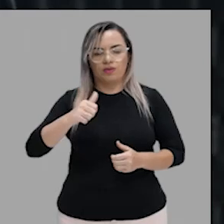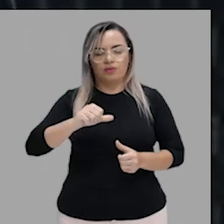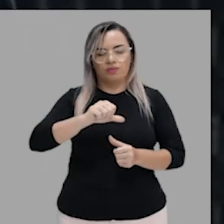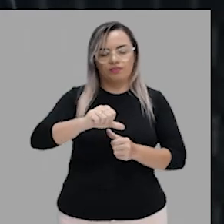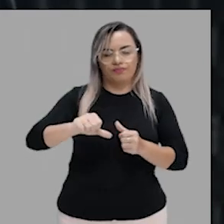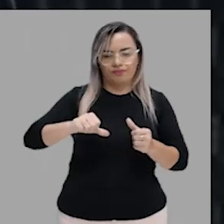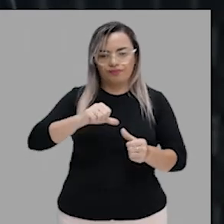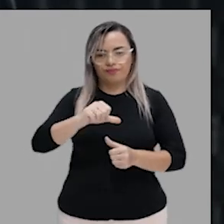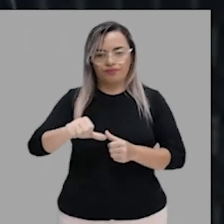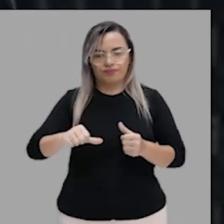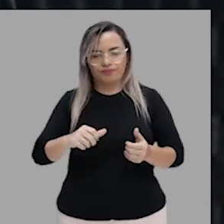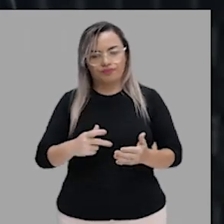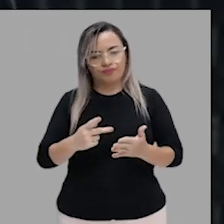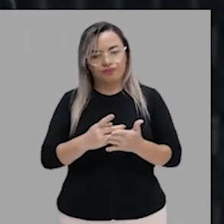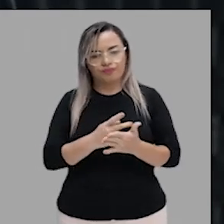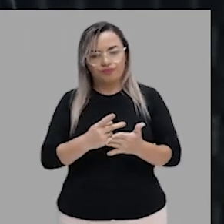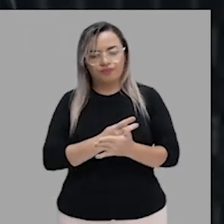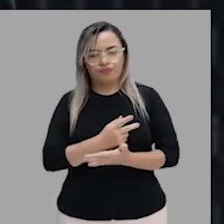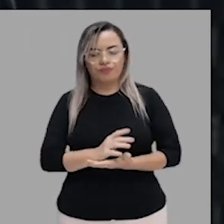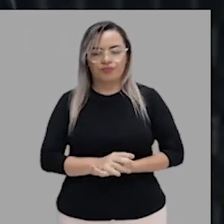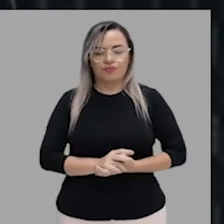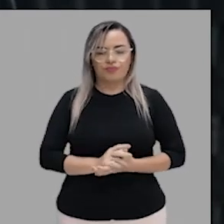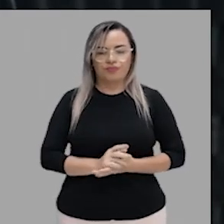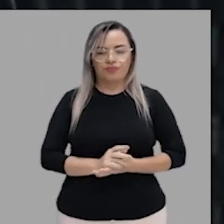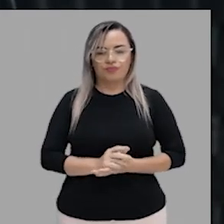aqui as respostas. Está tudo bem, não tem problema, não.